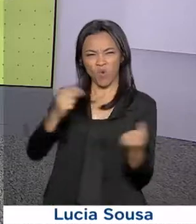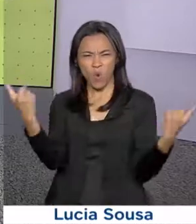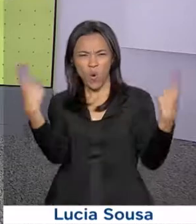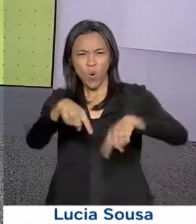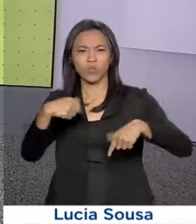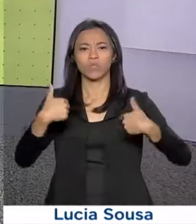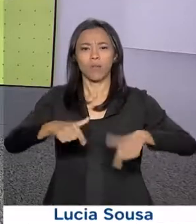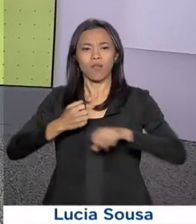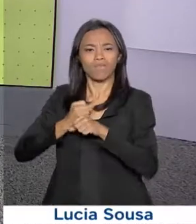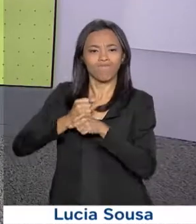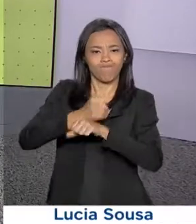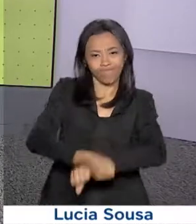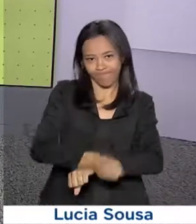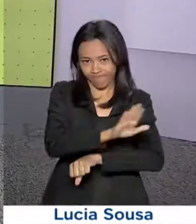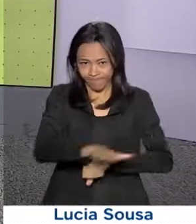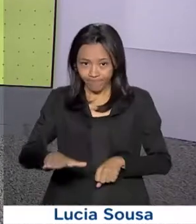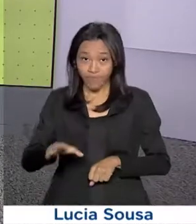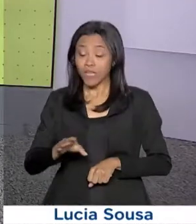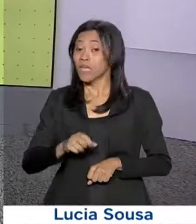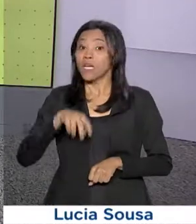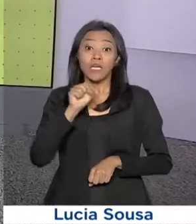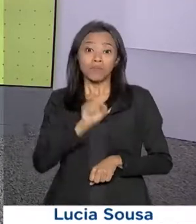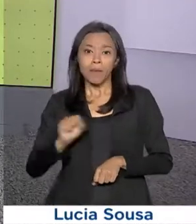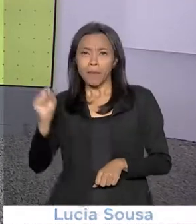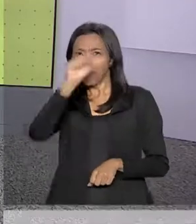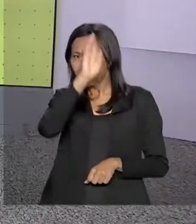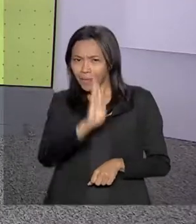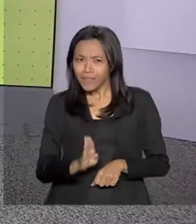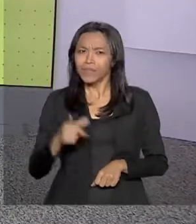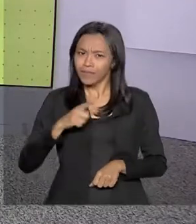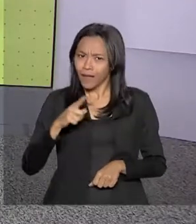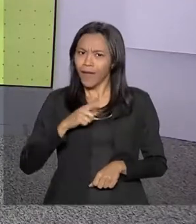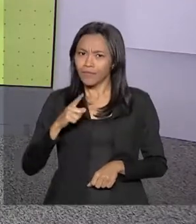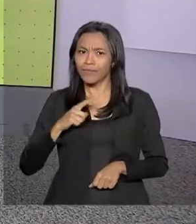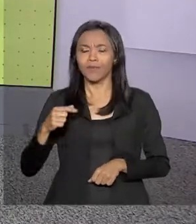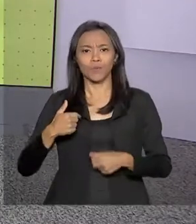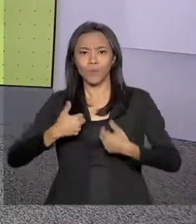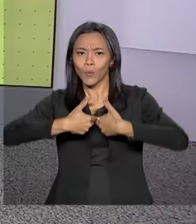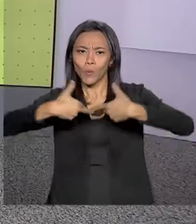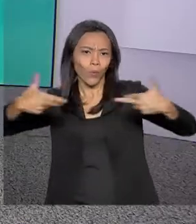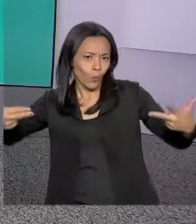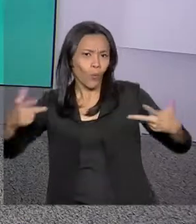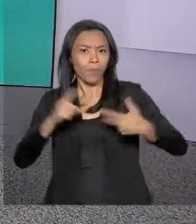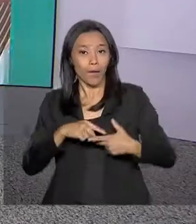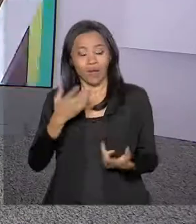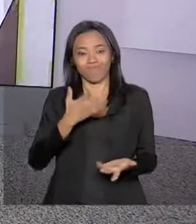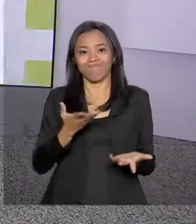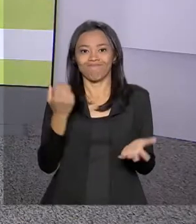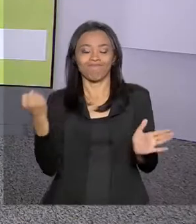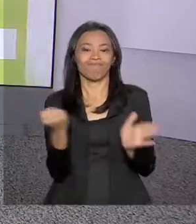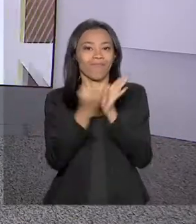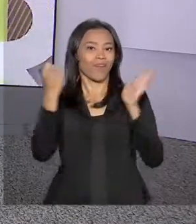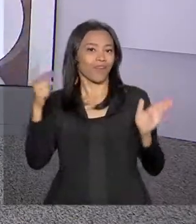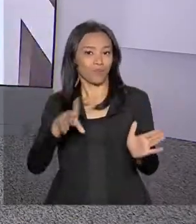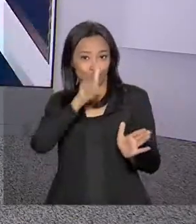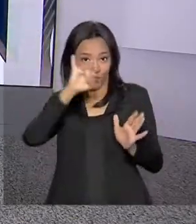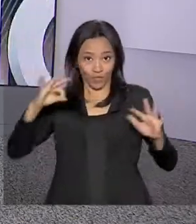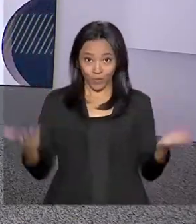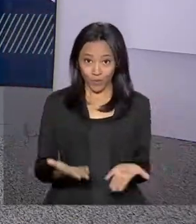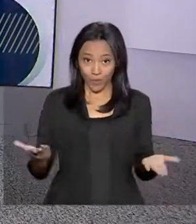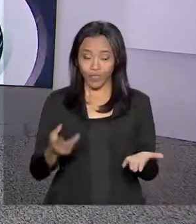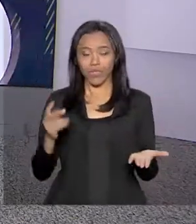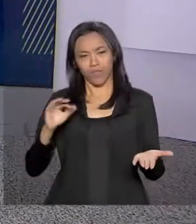Infantil. Em todo o país estão sendo realizadas várias atividades para marcar esta data. O repórter Dimas Soldi acompanhou a